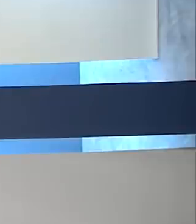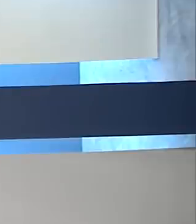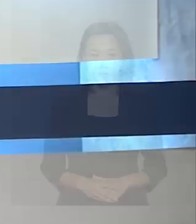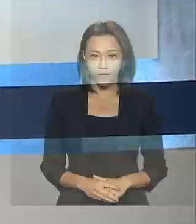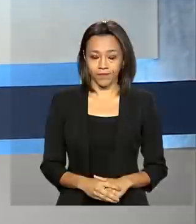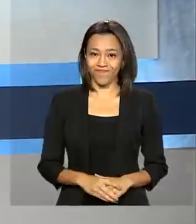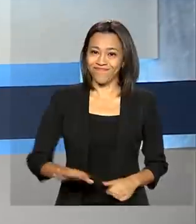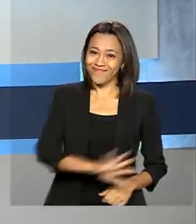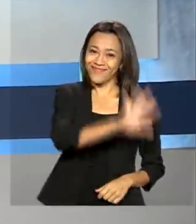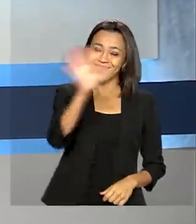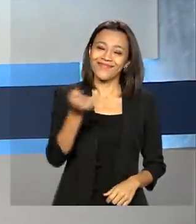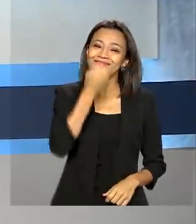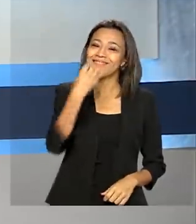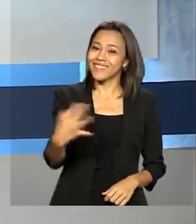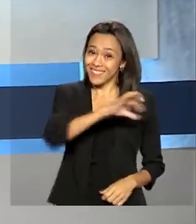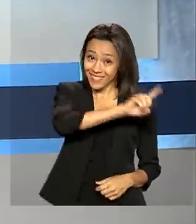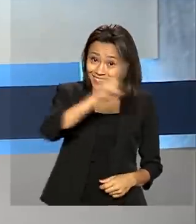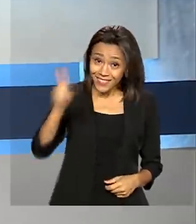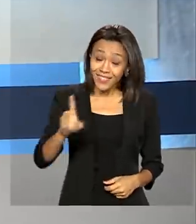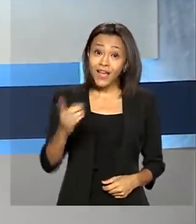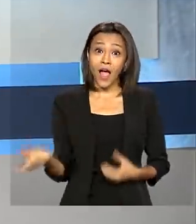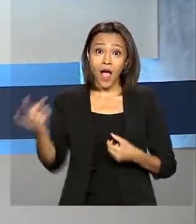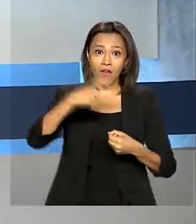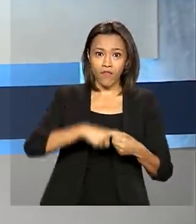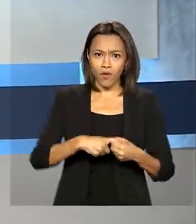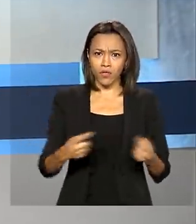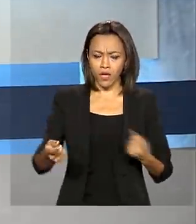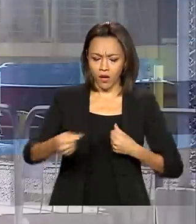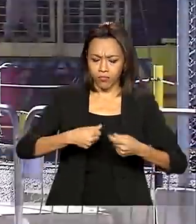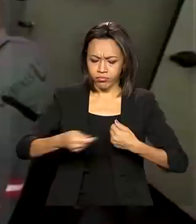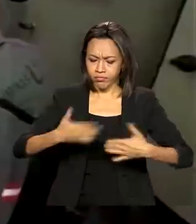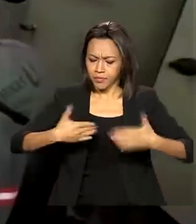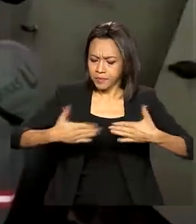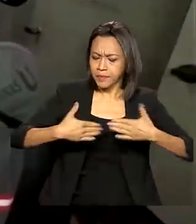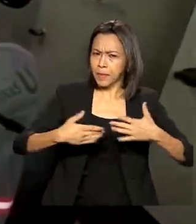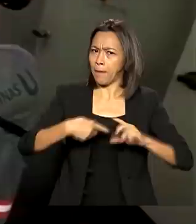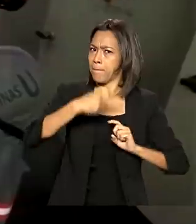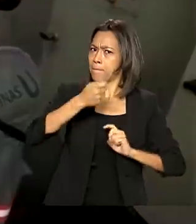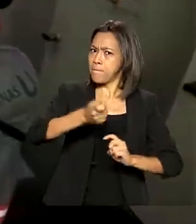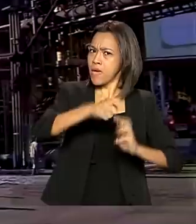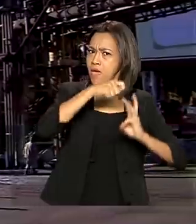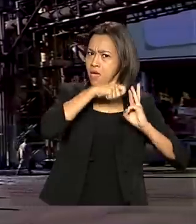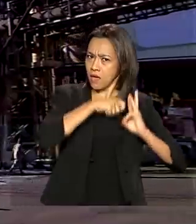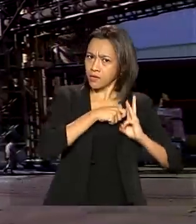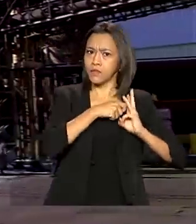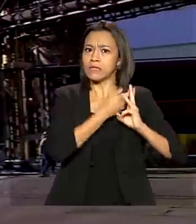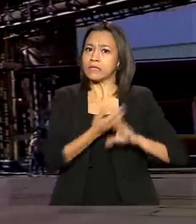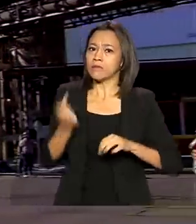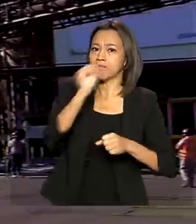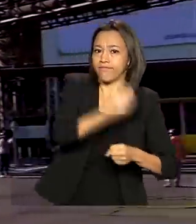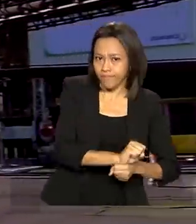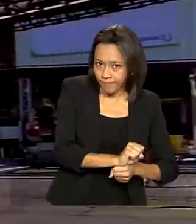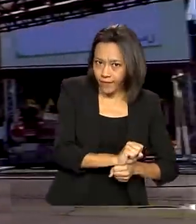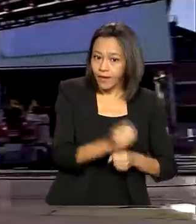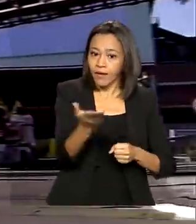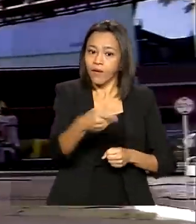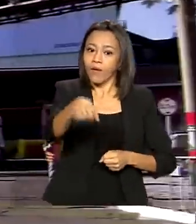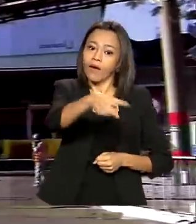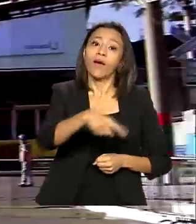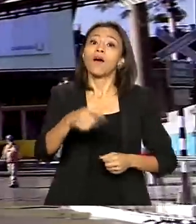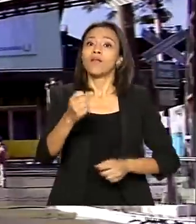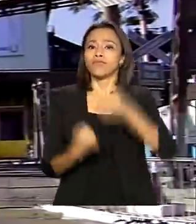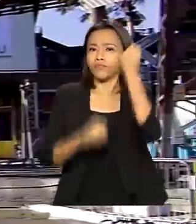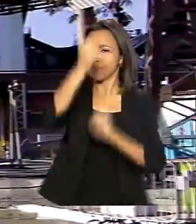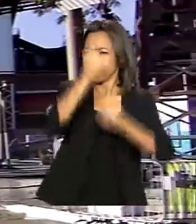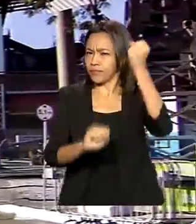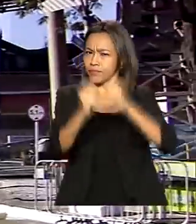Olá, bom dia! Retomada da economia. Após meses com as atividades interrompidas, usina reativa